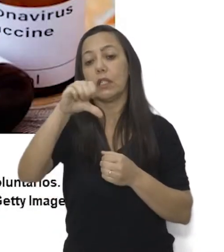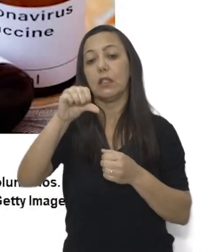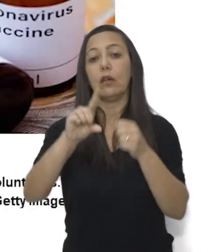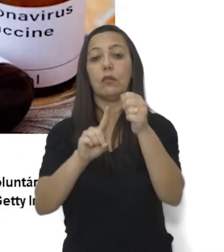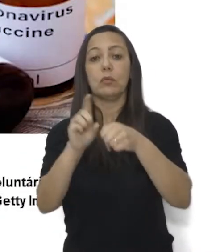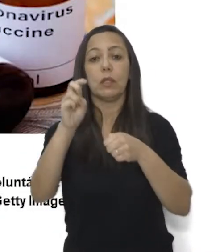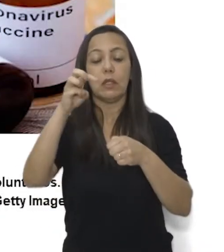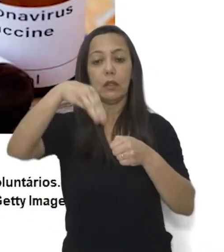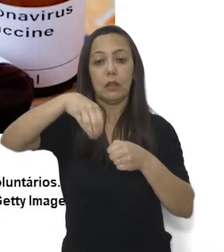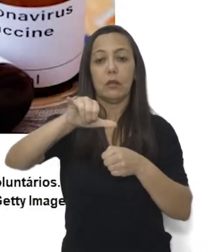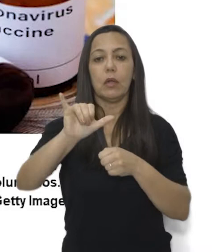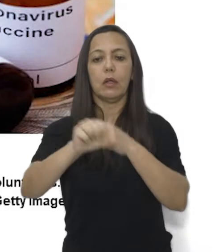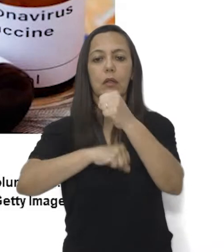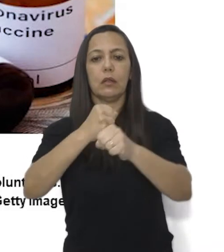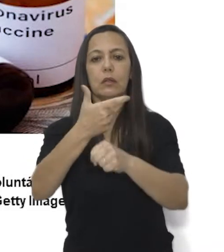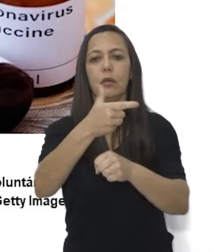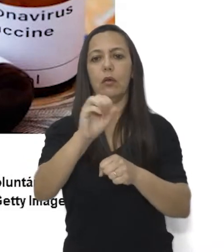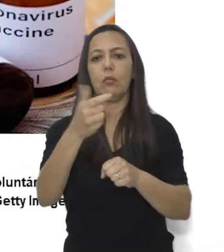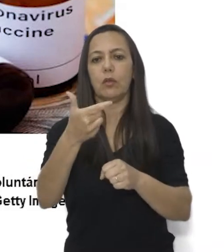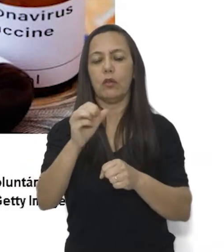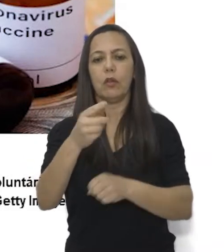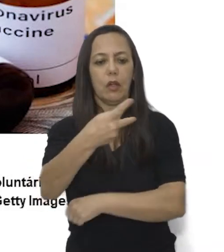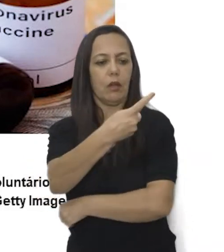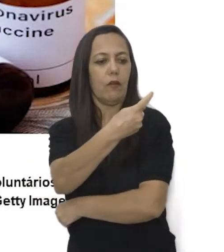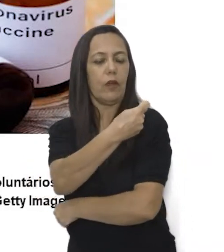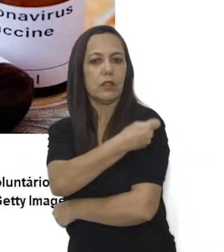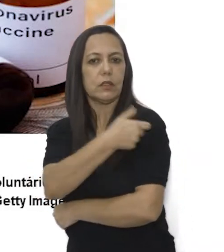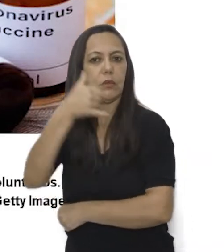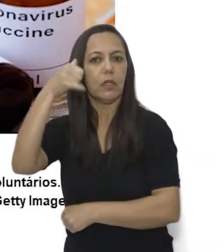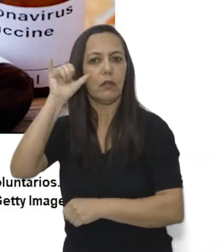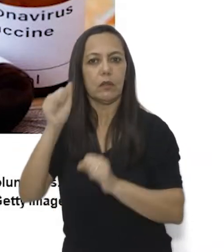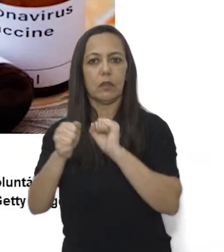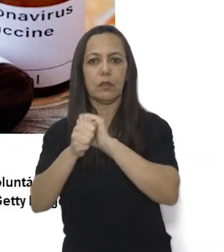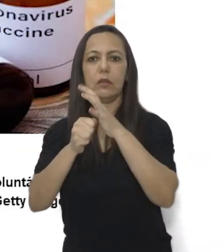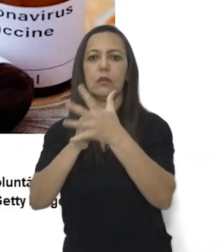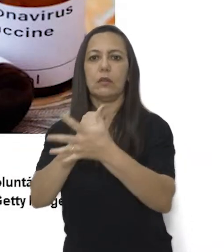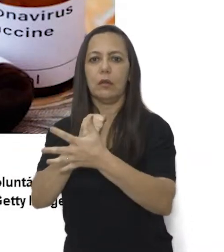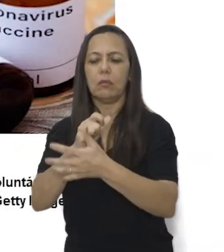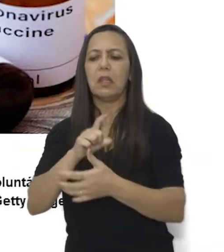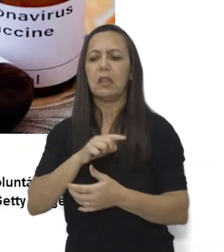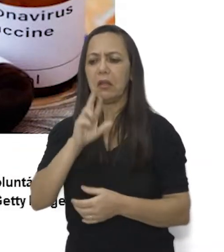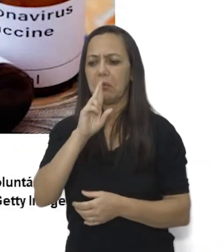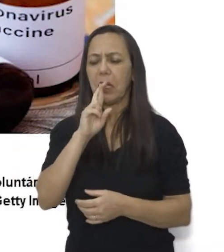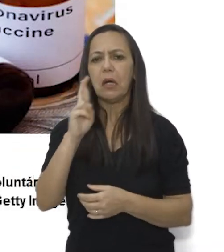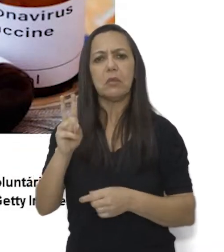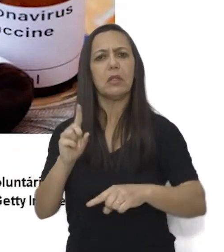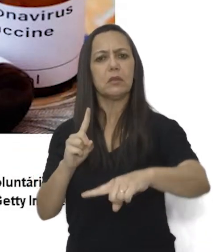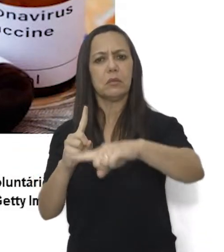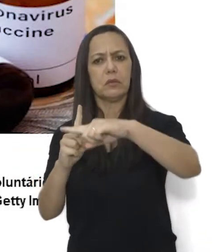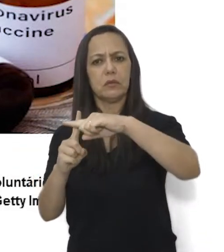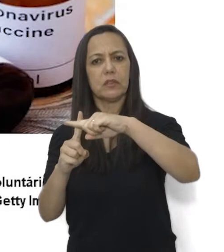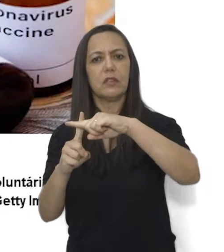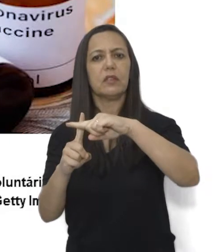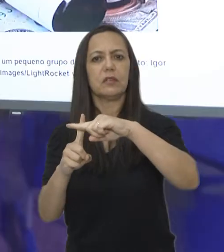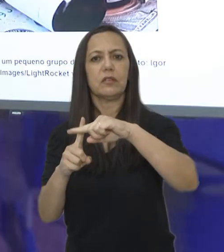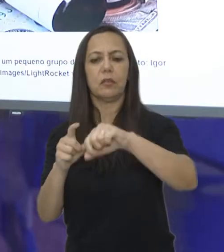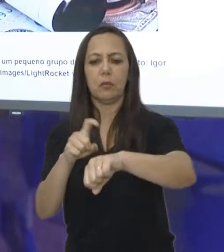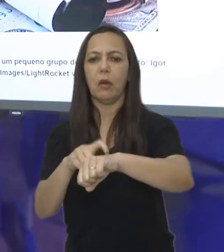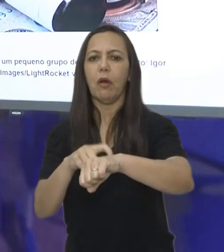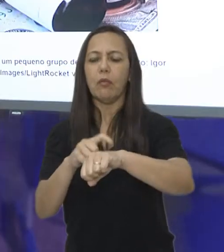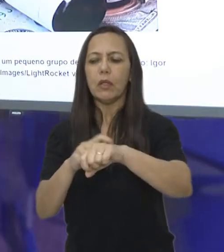2020. Vacina contra o coronavírus tem resultados positivos em fase de teste.